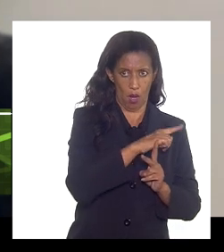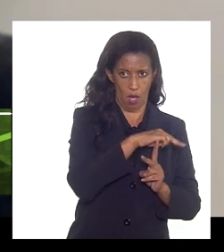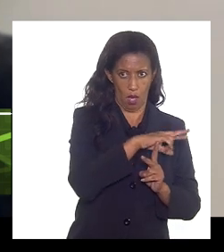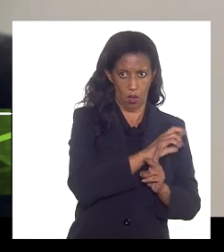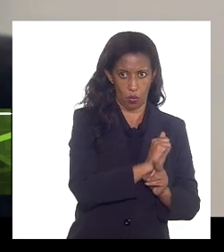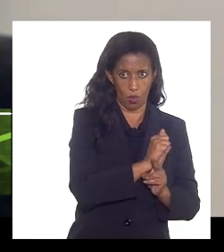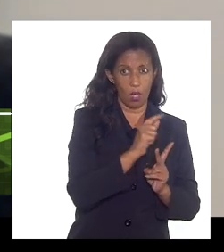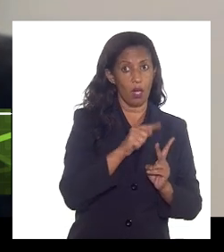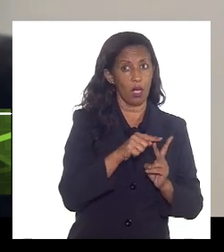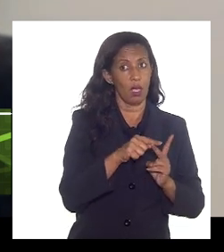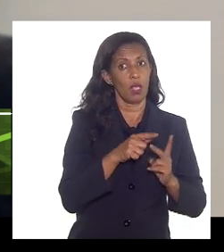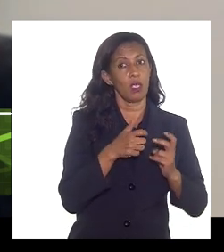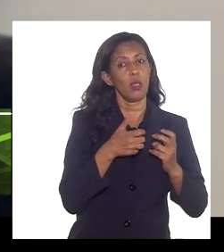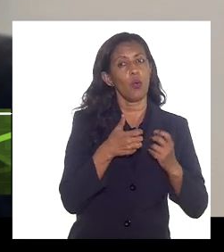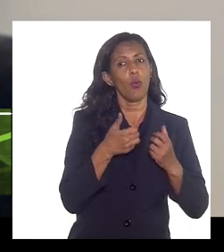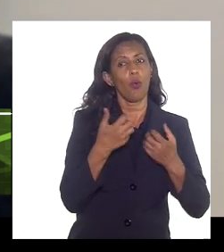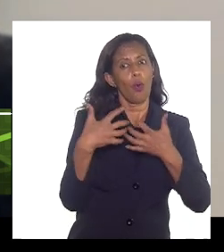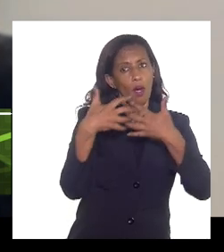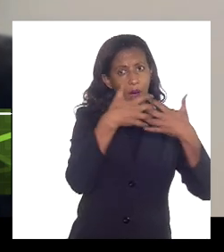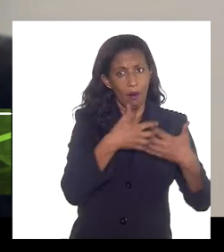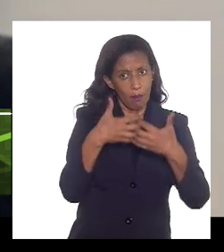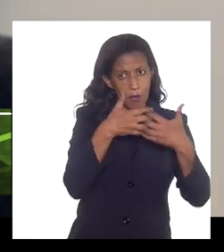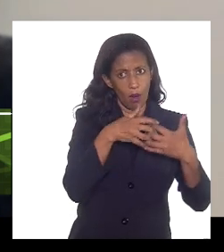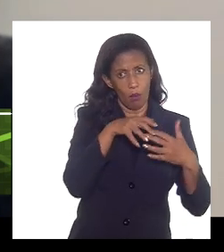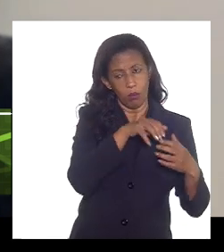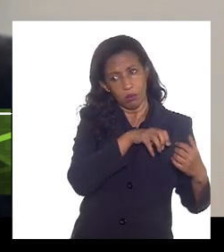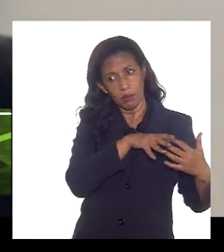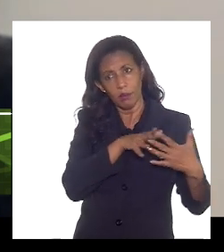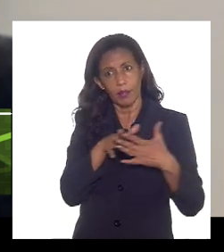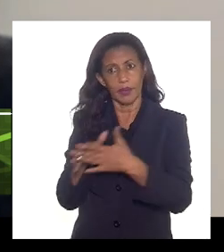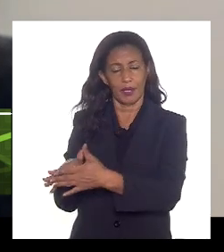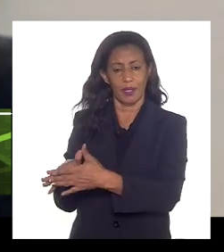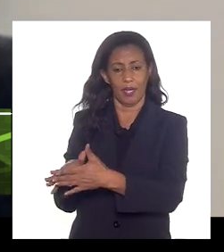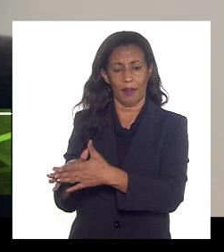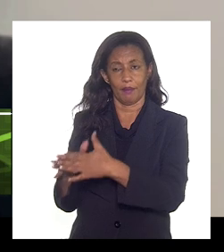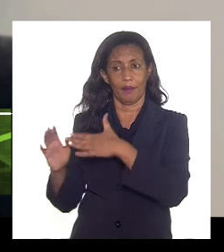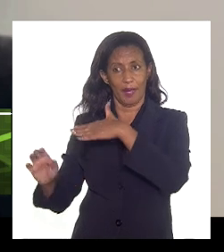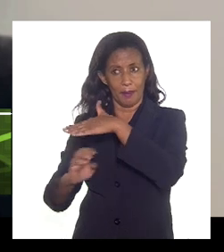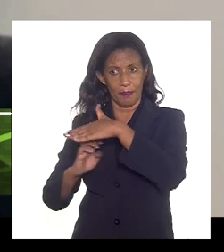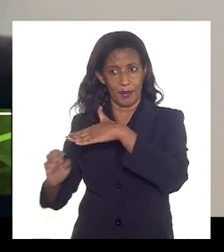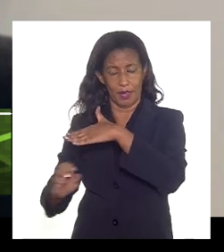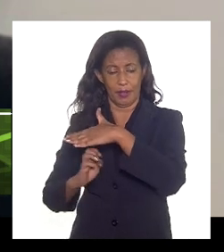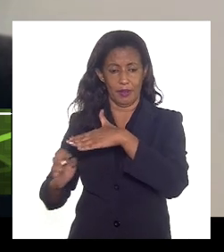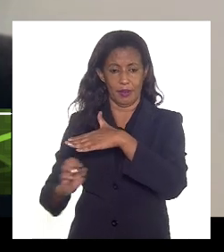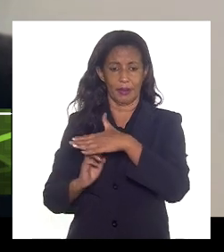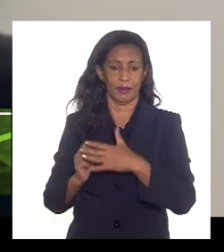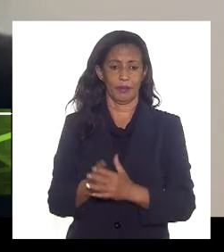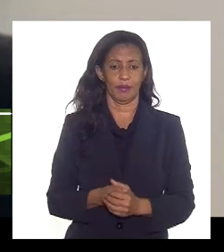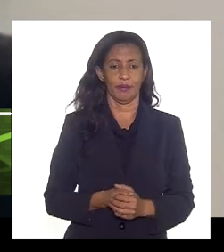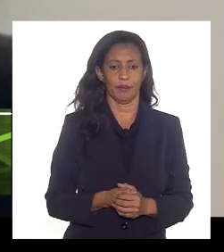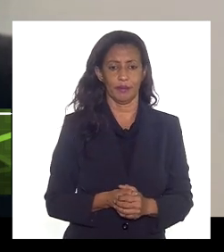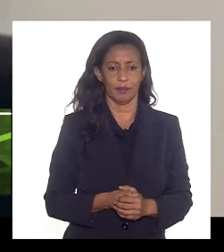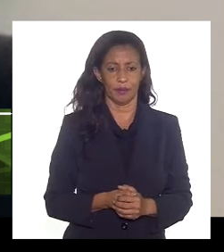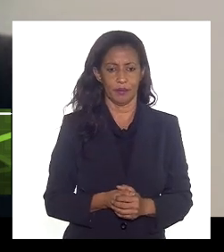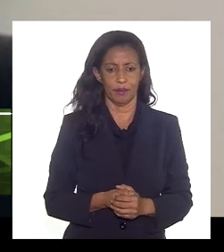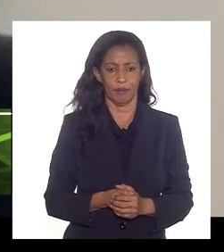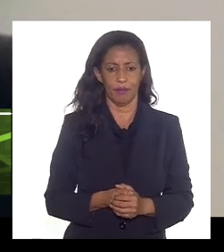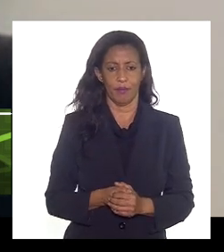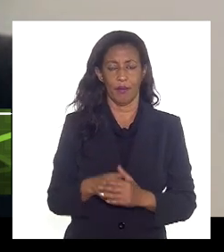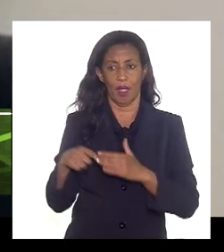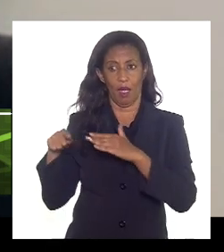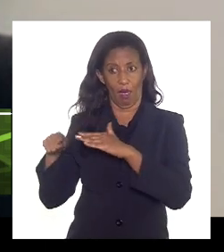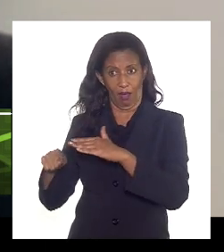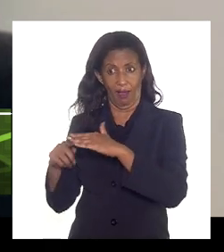e o transporte aqui eu entrego o gás no setgate como a gente chamou a distribuidora